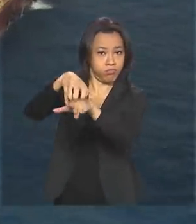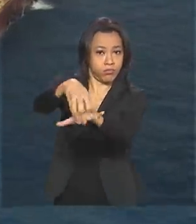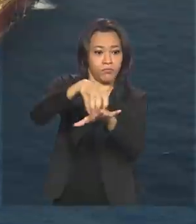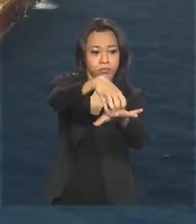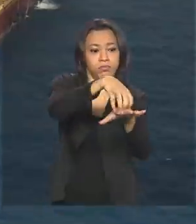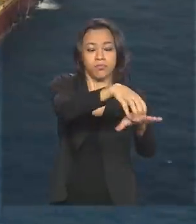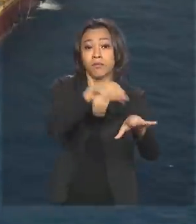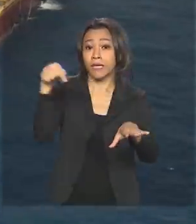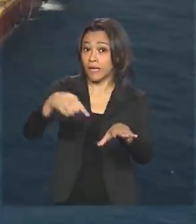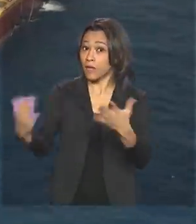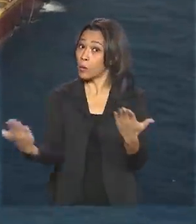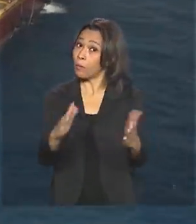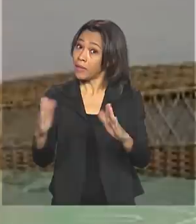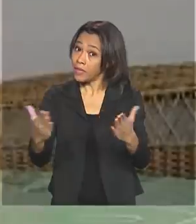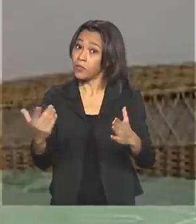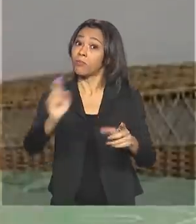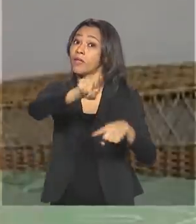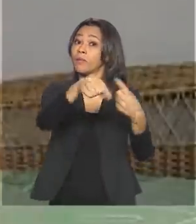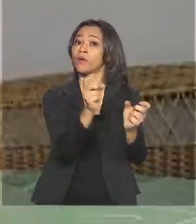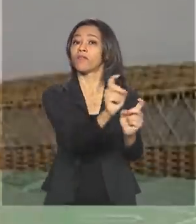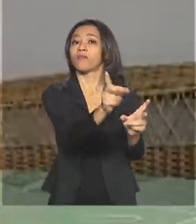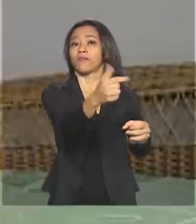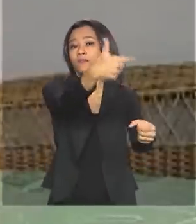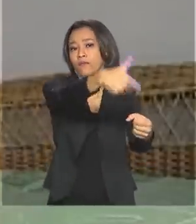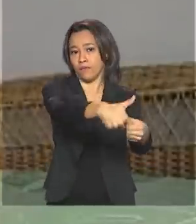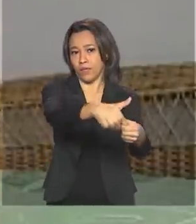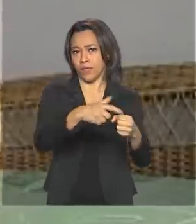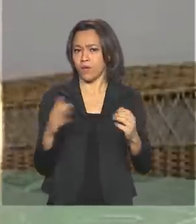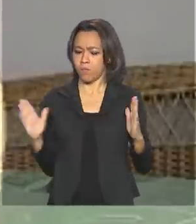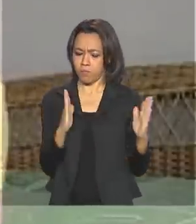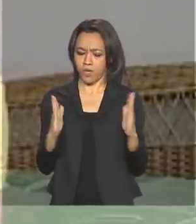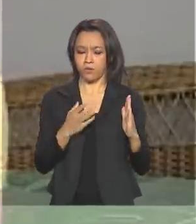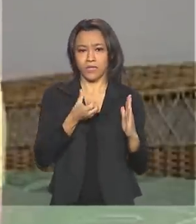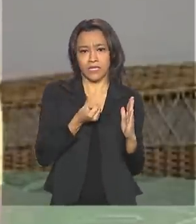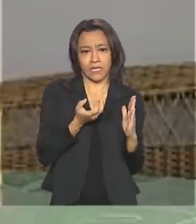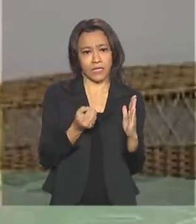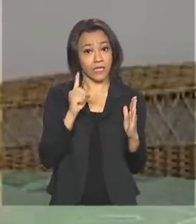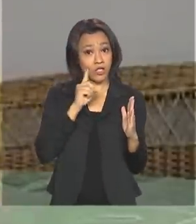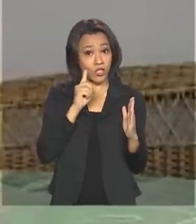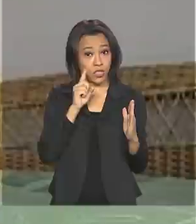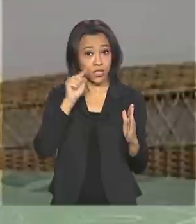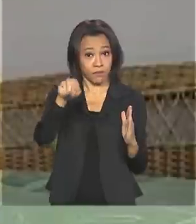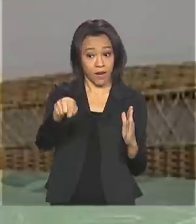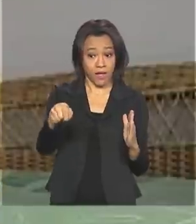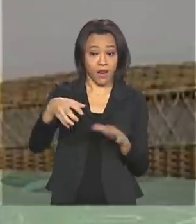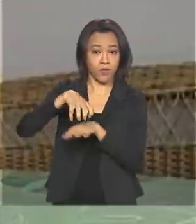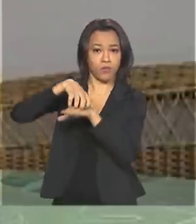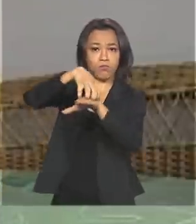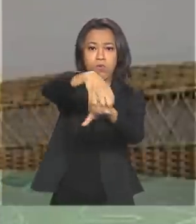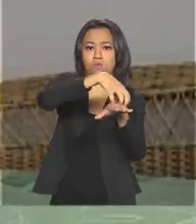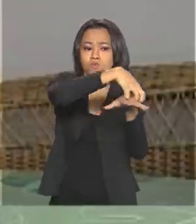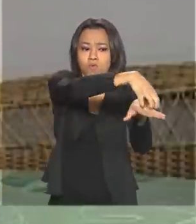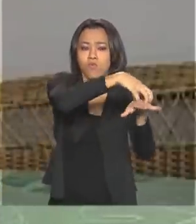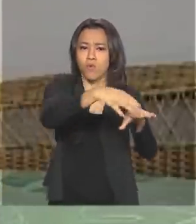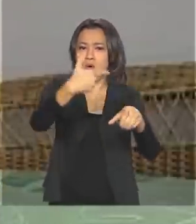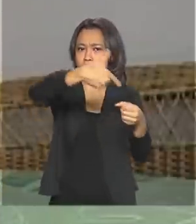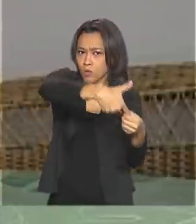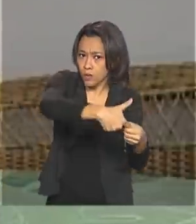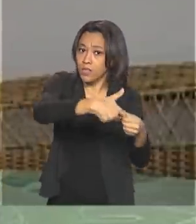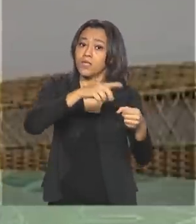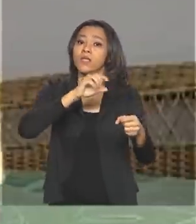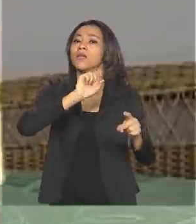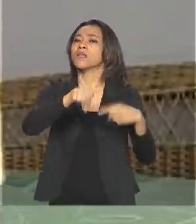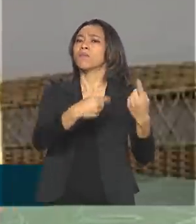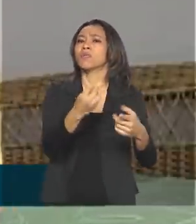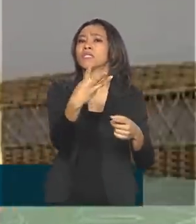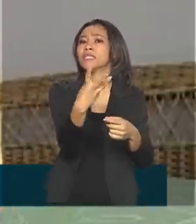repassar aos postos de revenda. A distribuidora tem 60 dias para revender, para o posto revendedor, e ele vai ter, a partir daí, mais 30 dias para